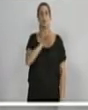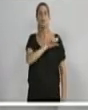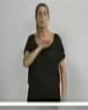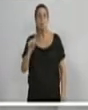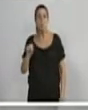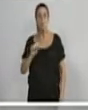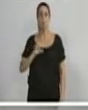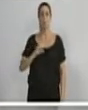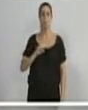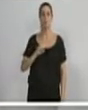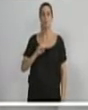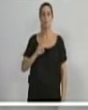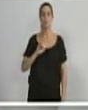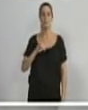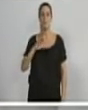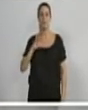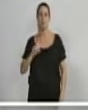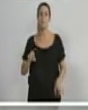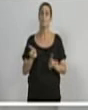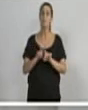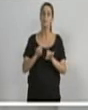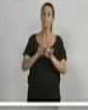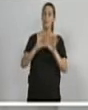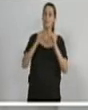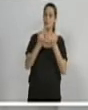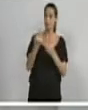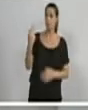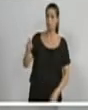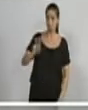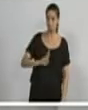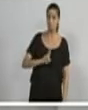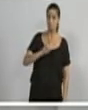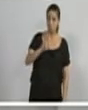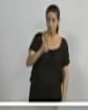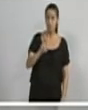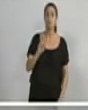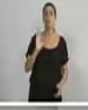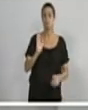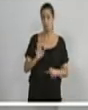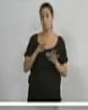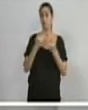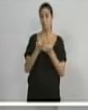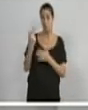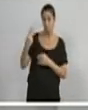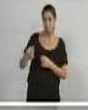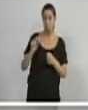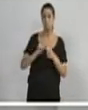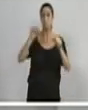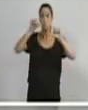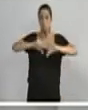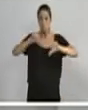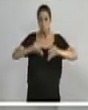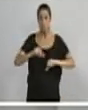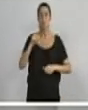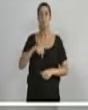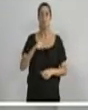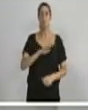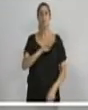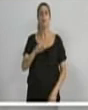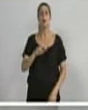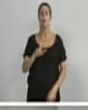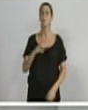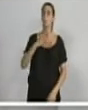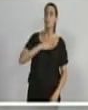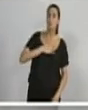da sua família que o representa, que tanto fez mal a cidade de Blumenau, ou do meu, ou do seu, eu estou